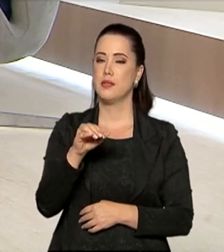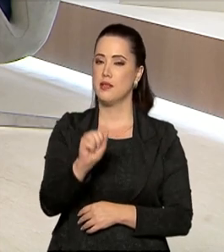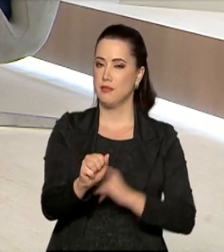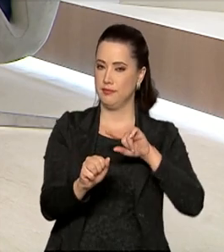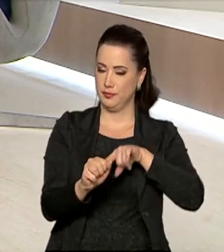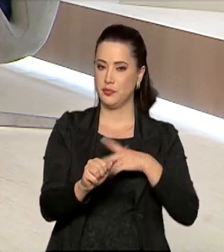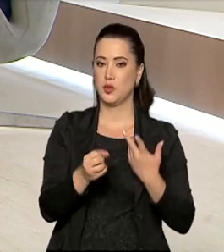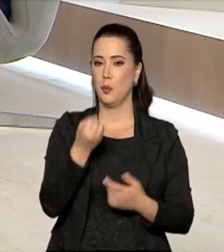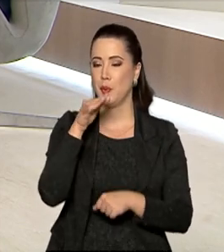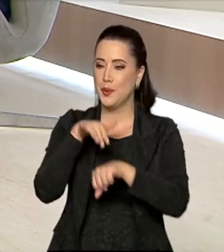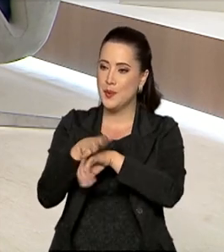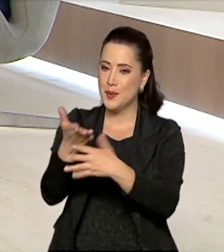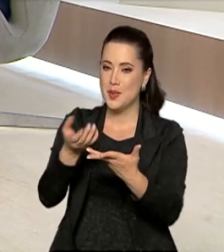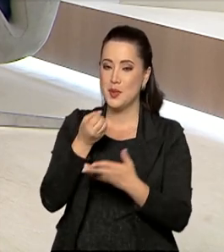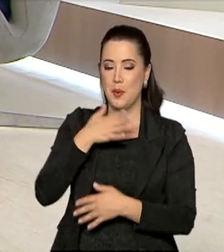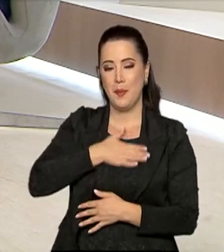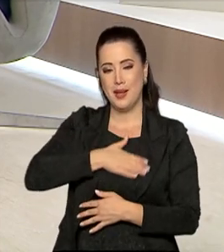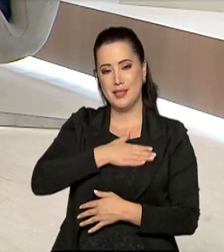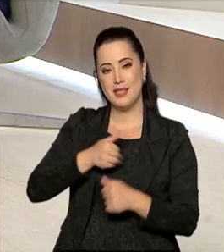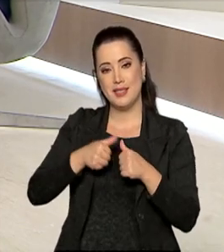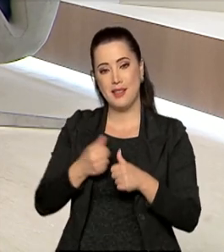presidente. É um prazer estar aqui com vocês.